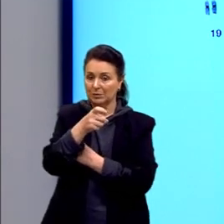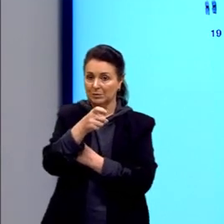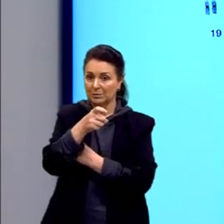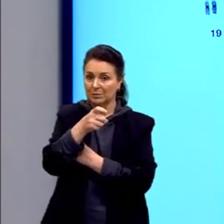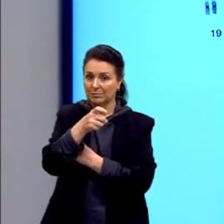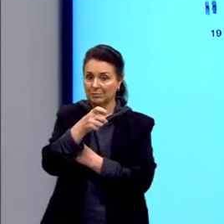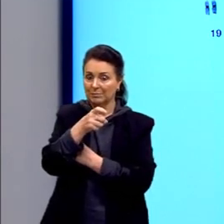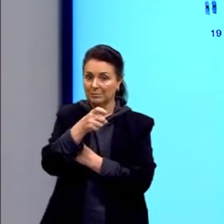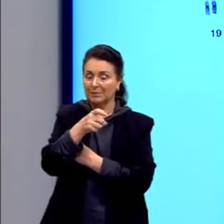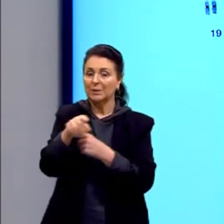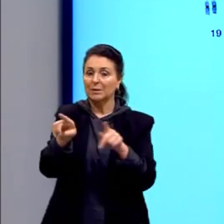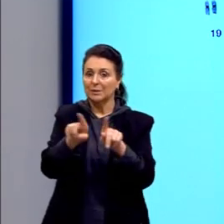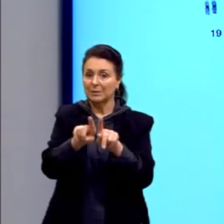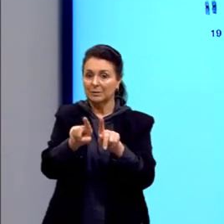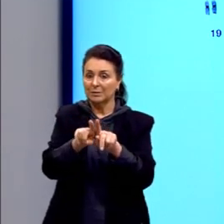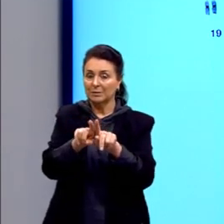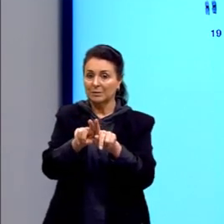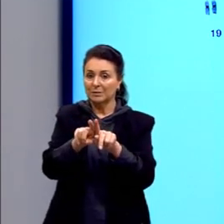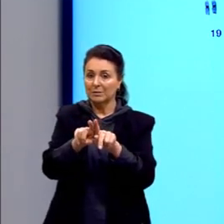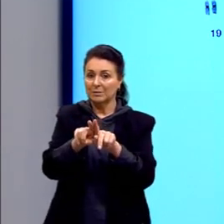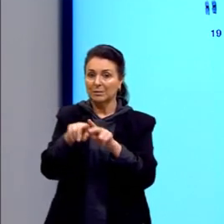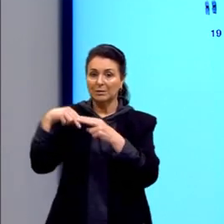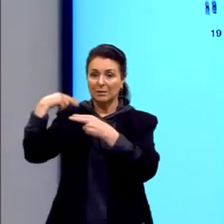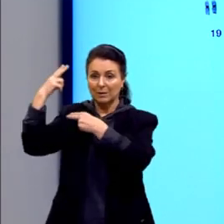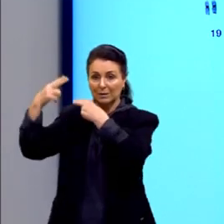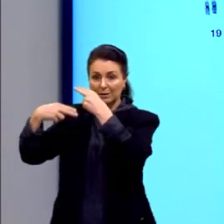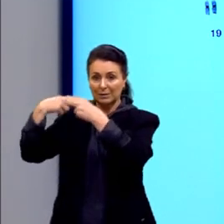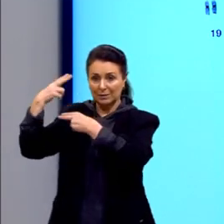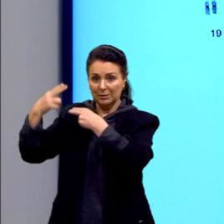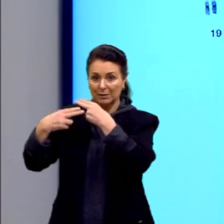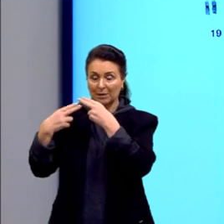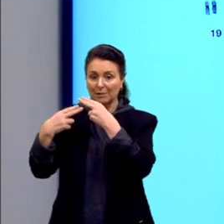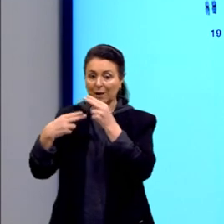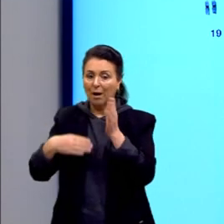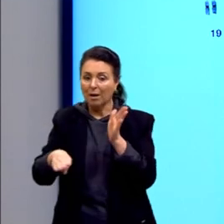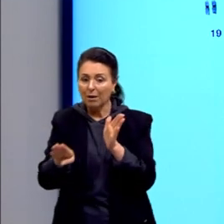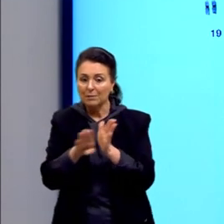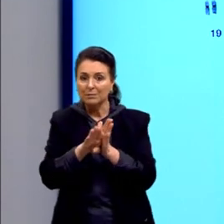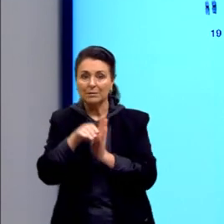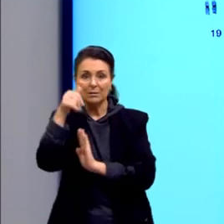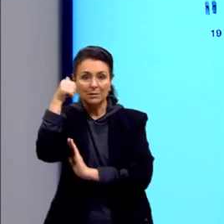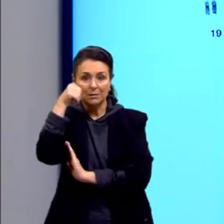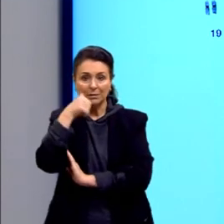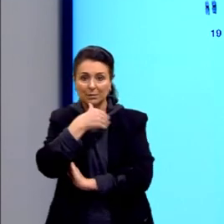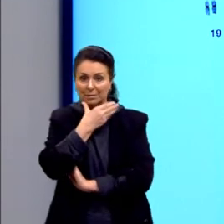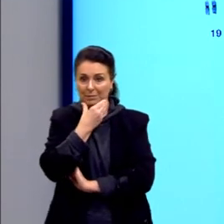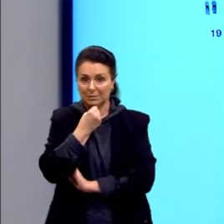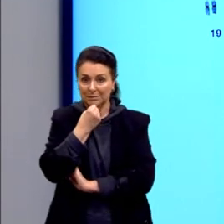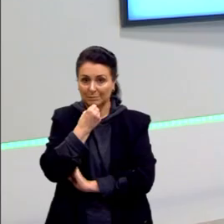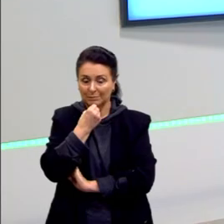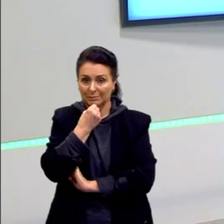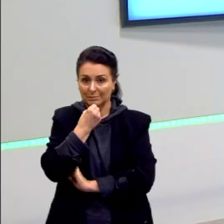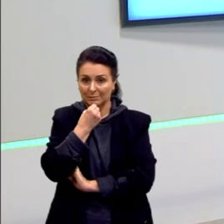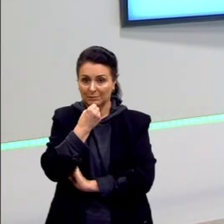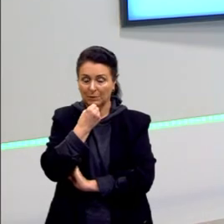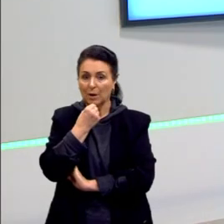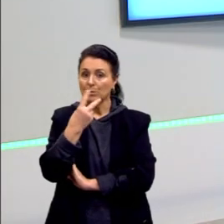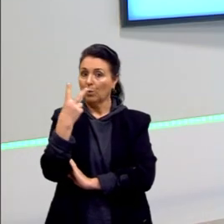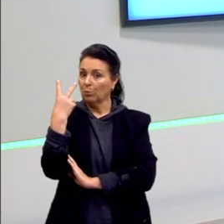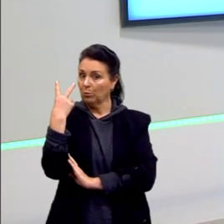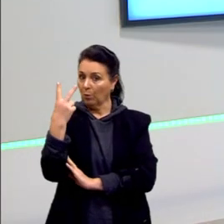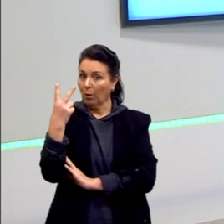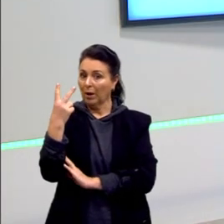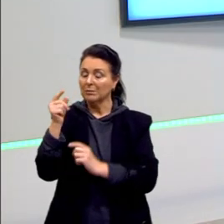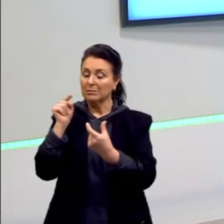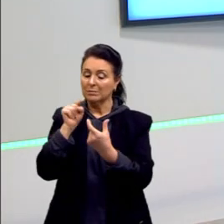E também a herança restrita ao sexo. São dois termos parecidíssimos,